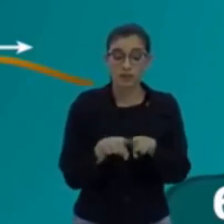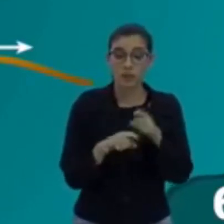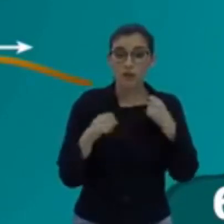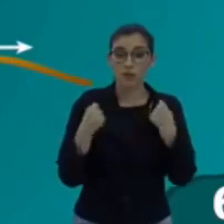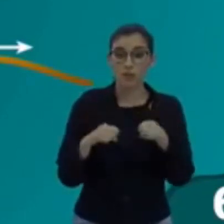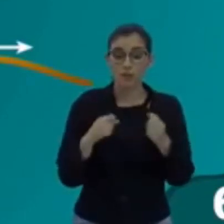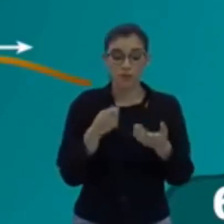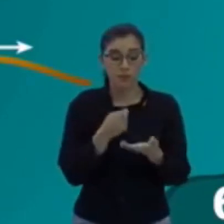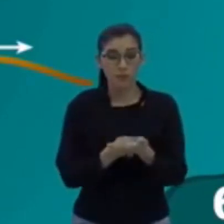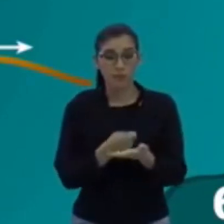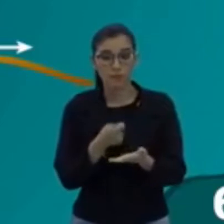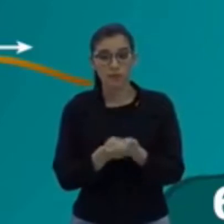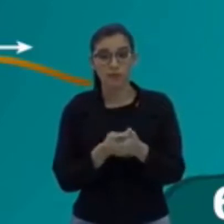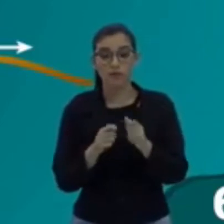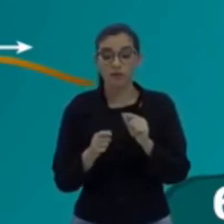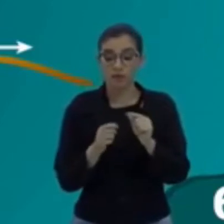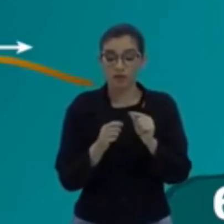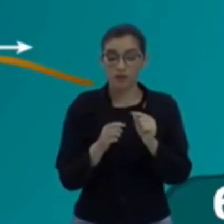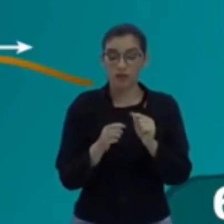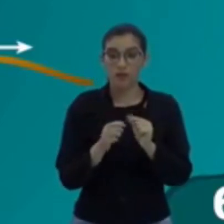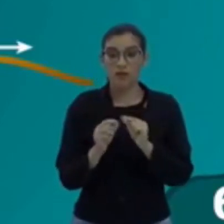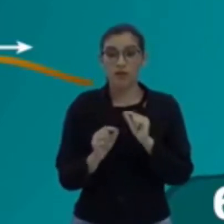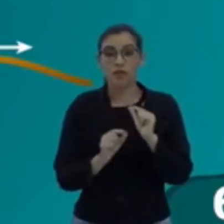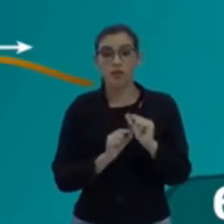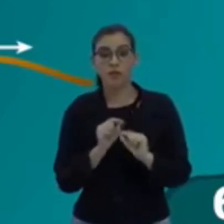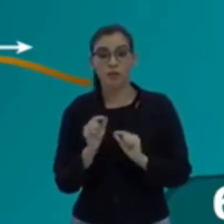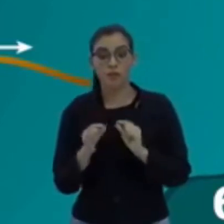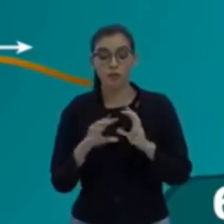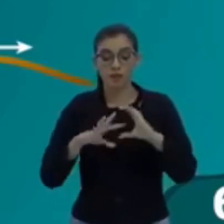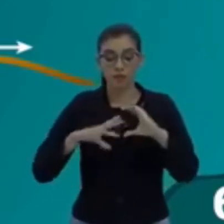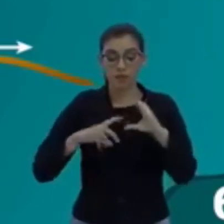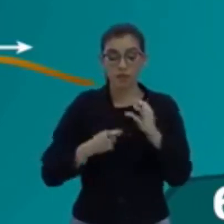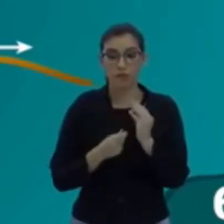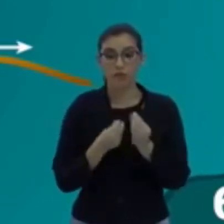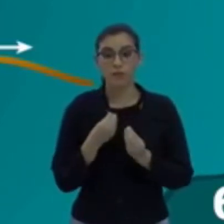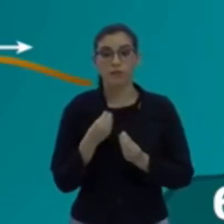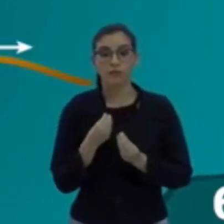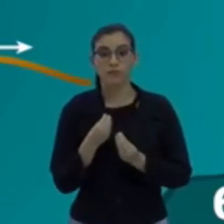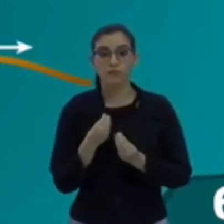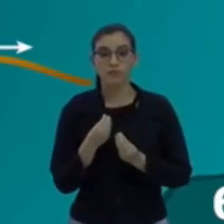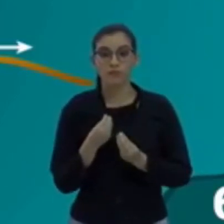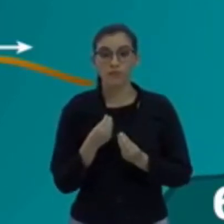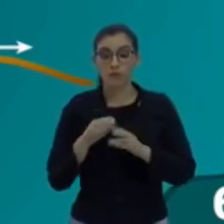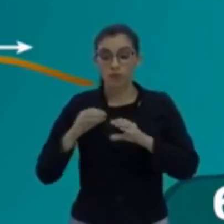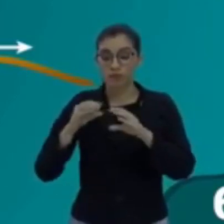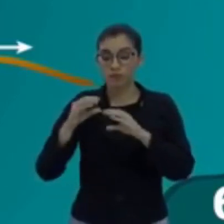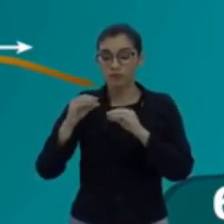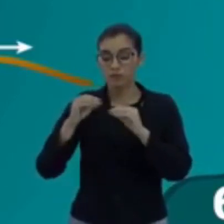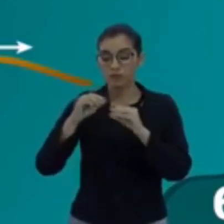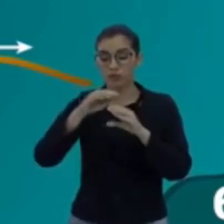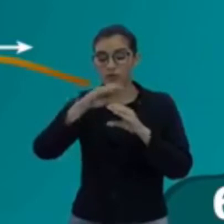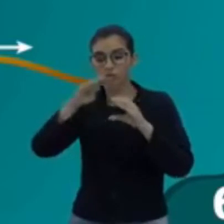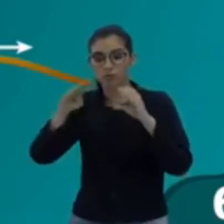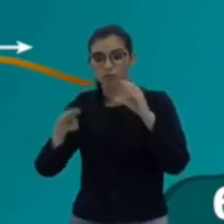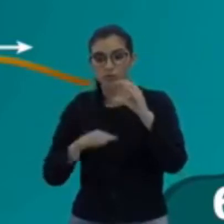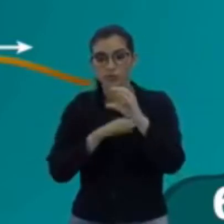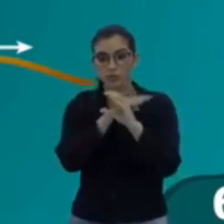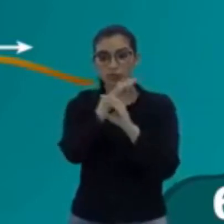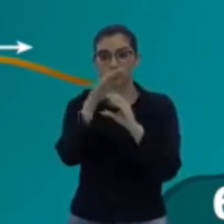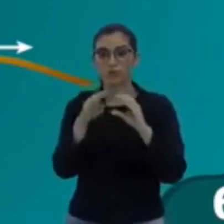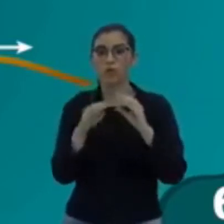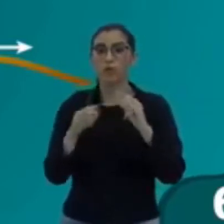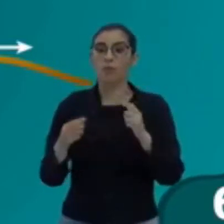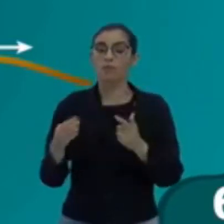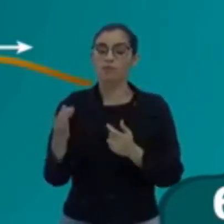propriedade de comprimento de onda, essa característica, por um ciclo completo. O que é isso, professor? Um ciclo